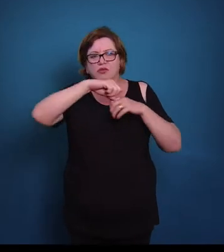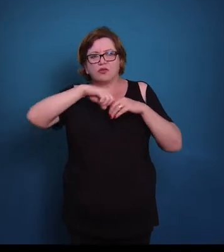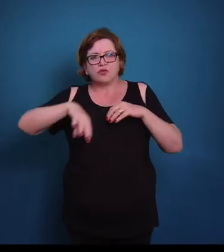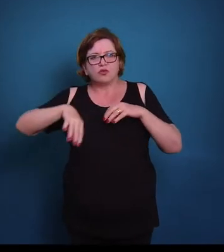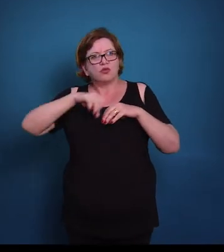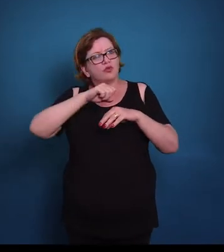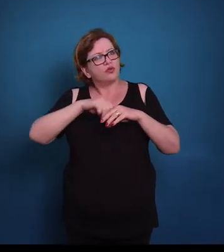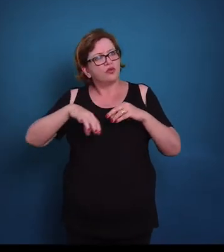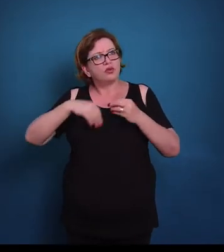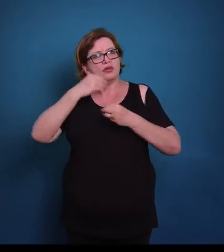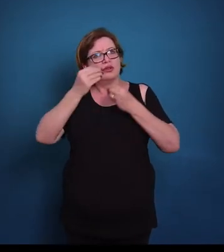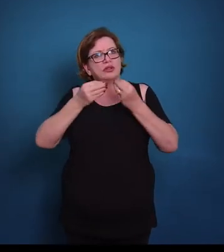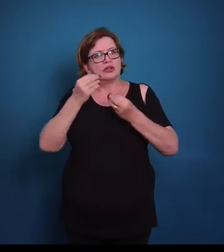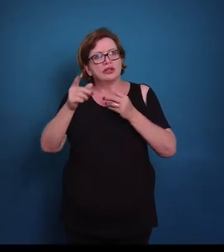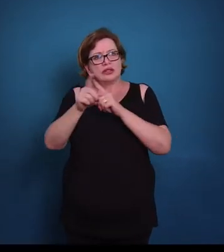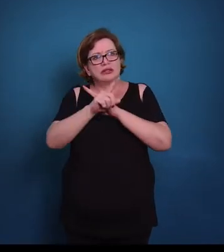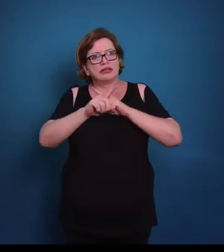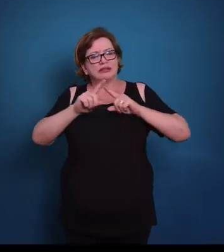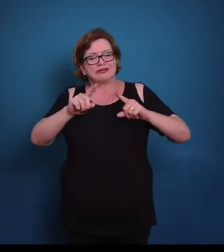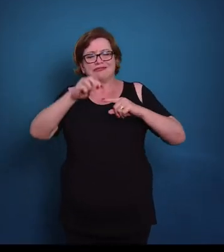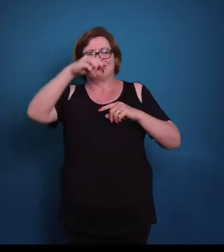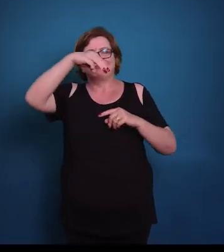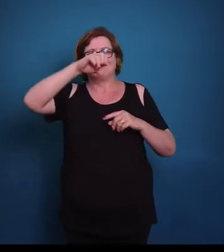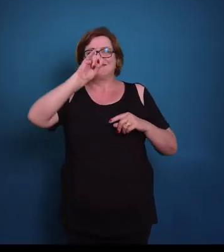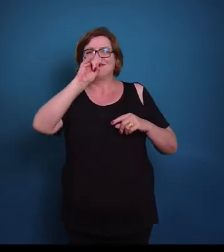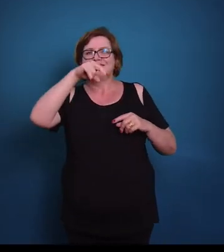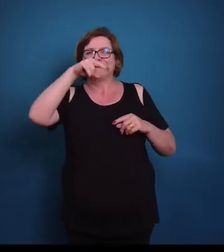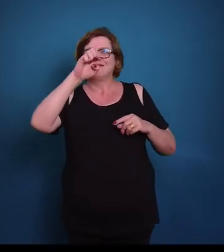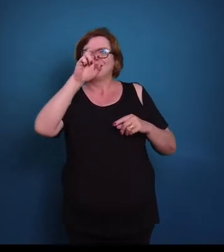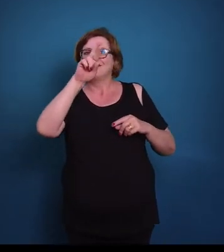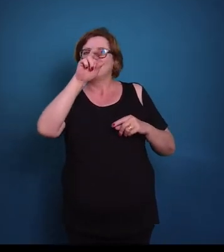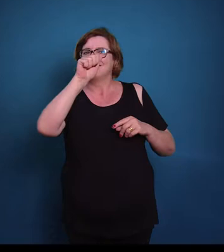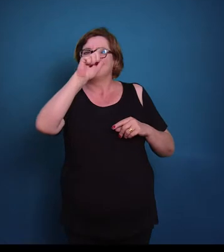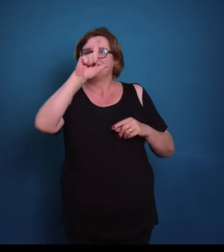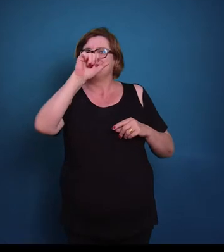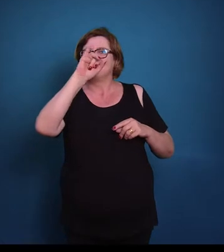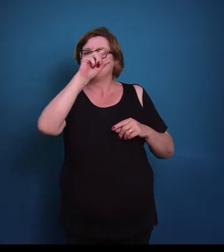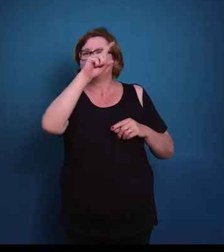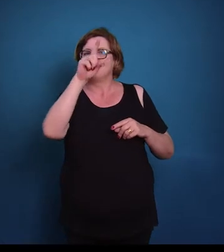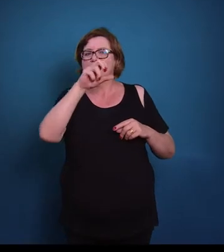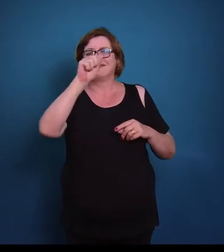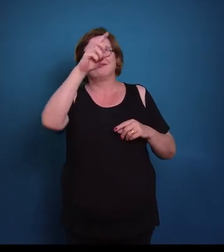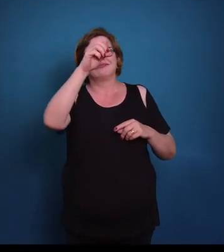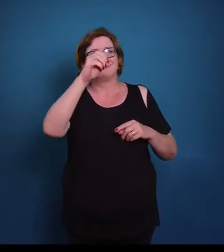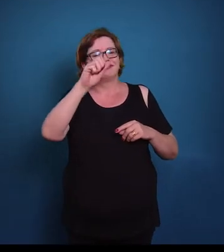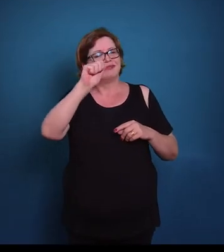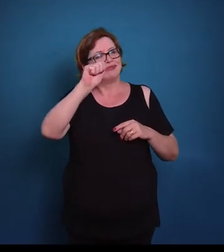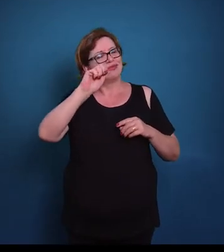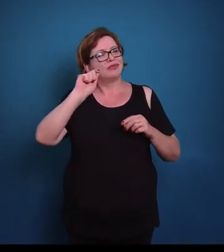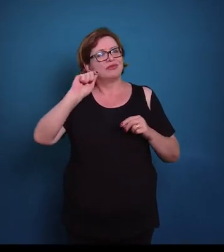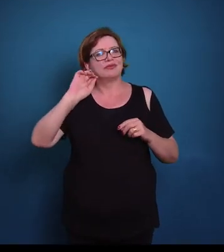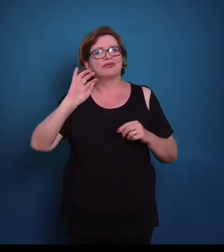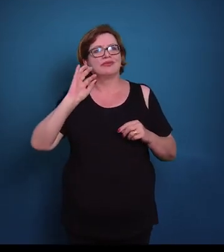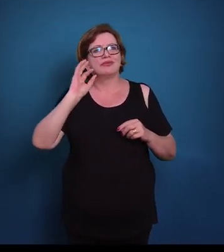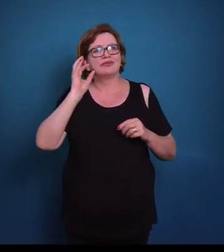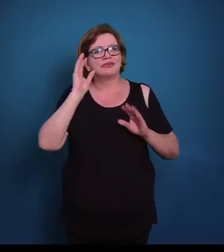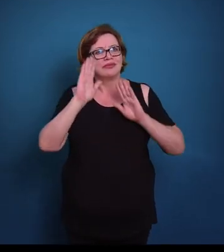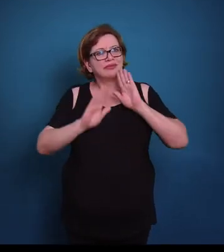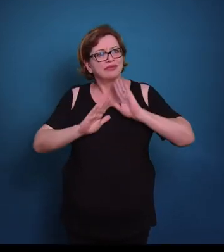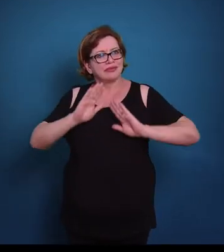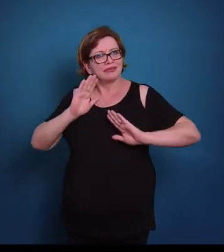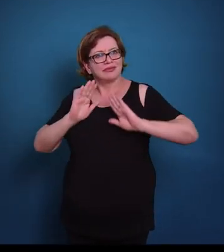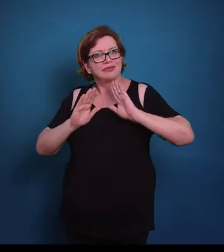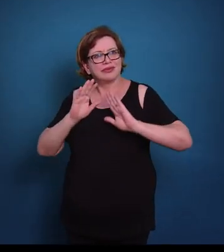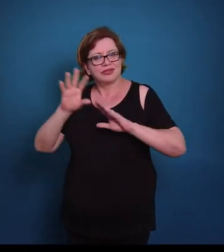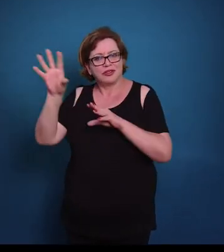então é uma matriz óssea ainda não mineralizada. E o que ocorre é que eventualmente uma dessas células, os osteoblastos, ela pode ser